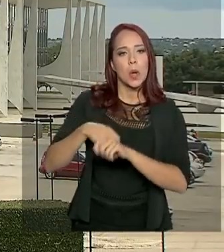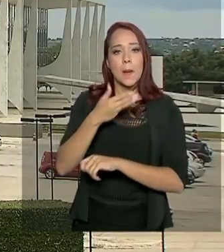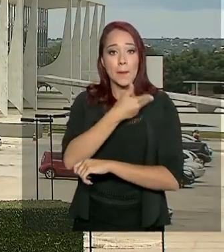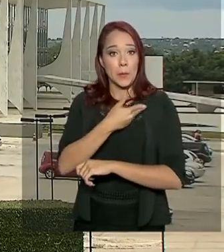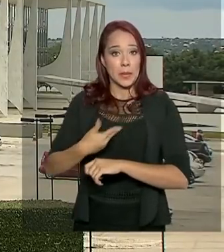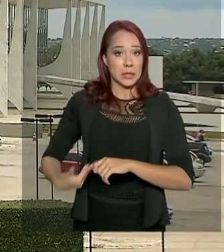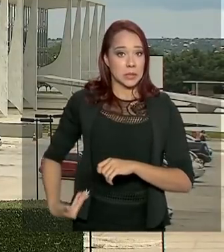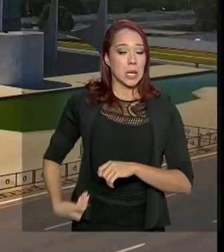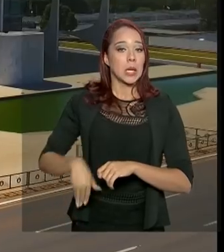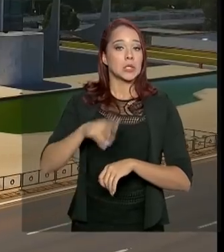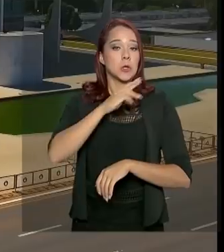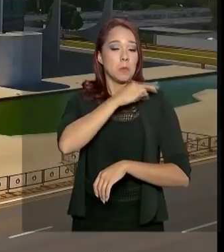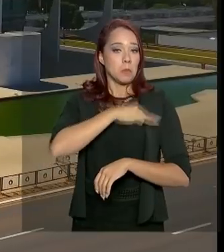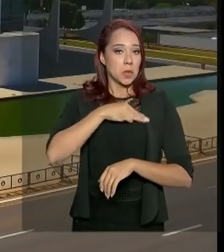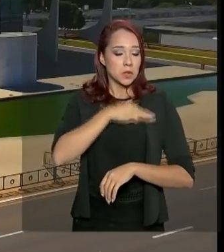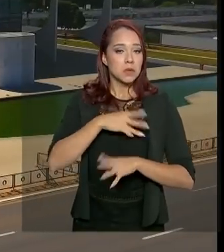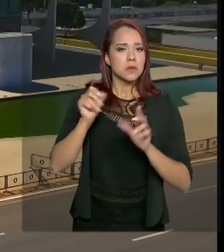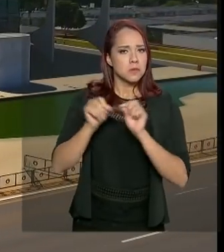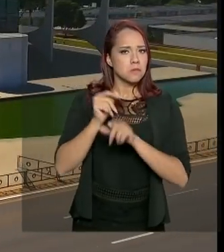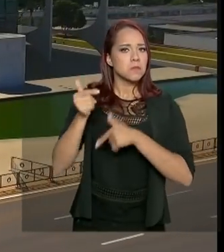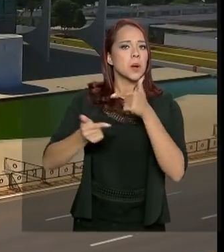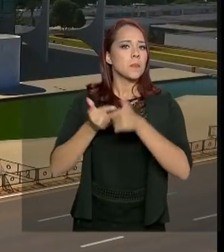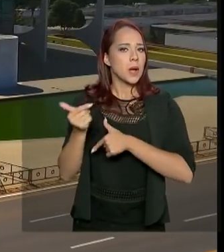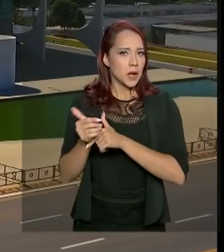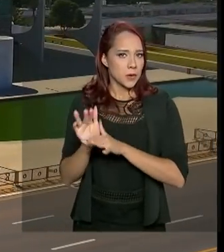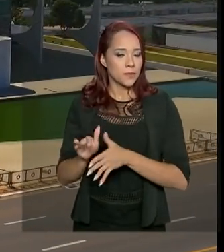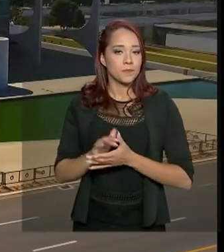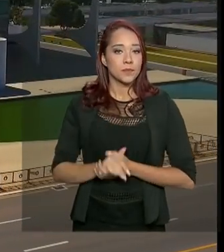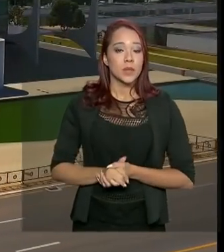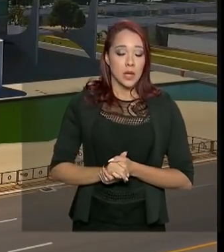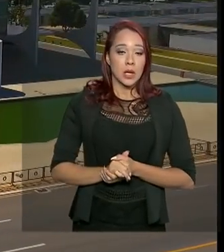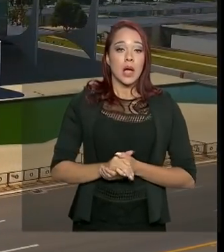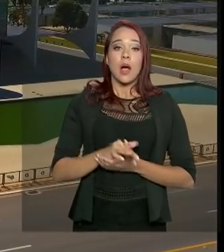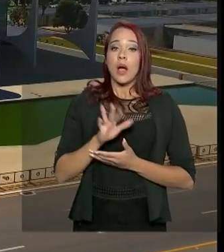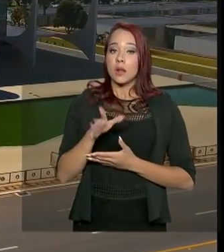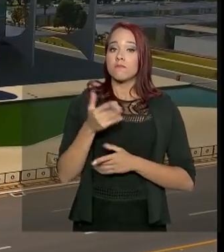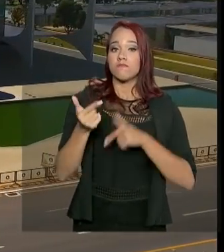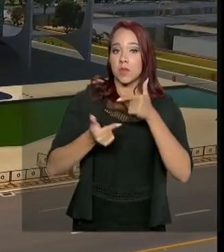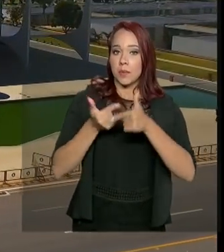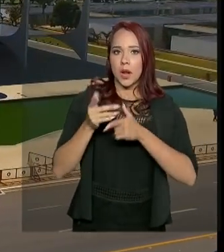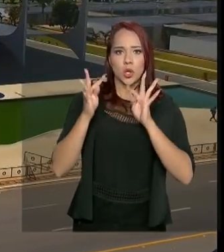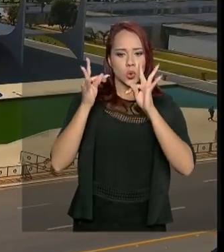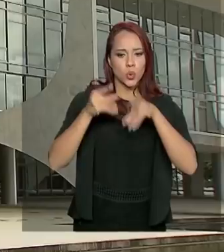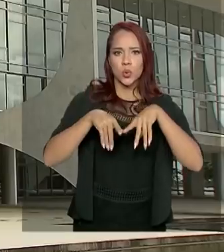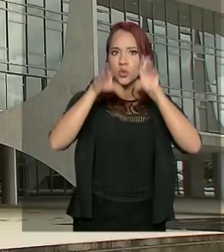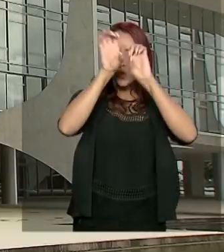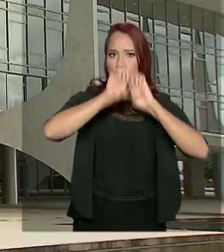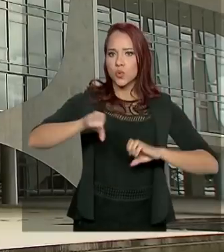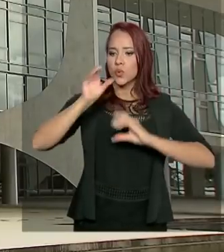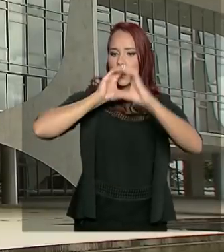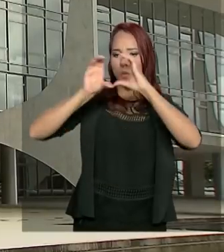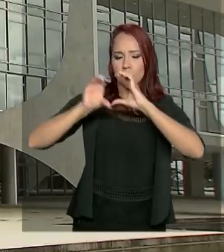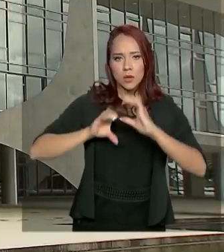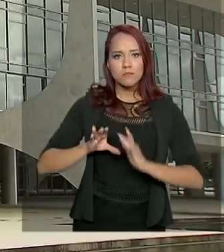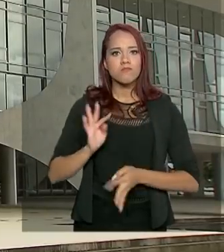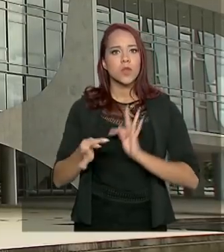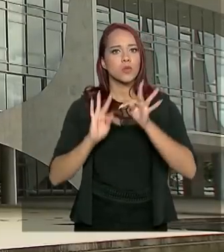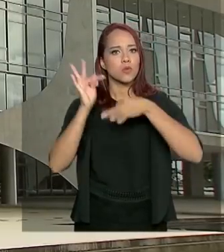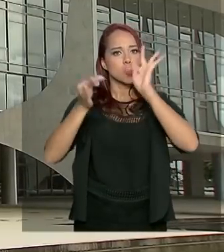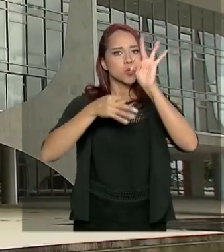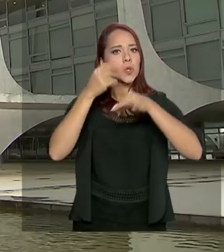presidente e os ministros exerçam sua função. Além de administrar toda a estrutura de comunicação, tecnologia,